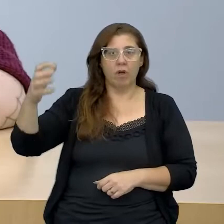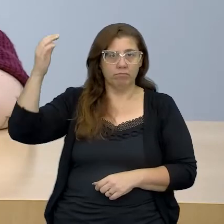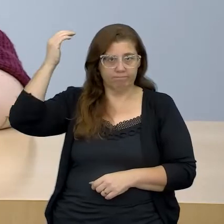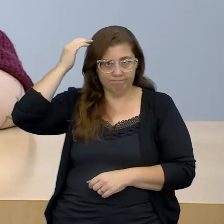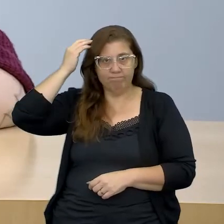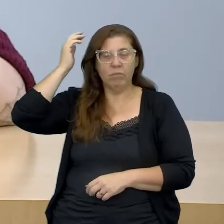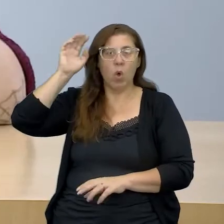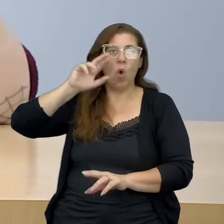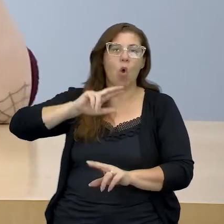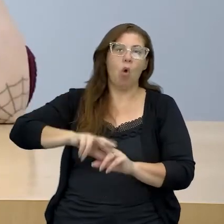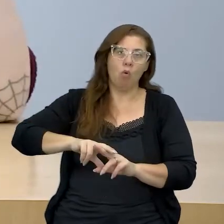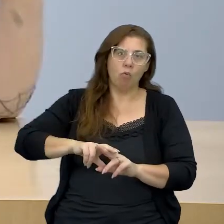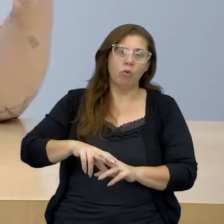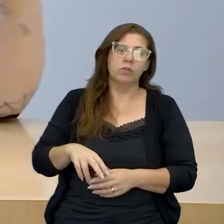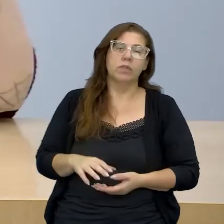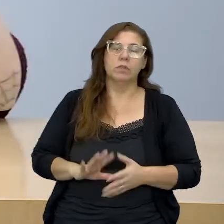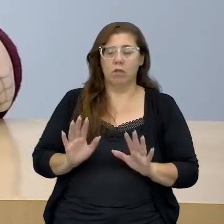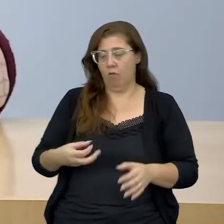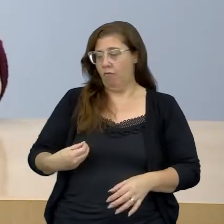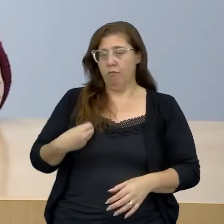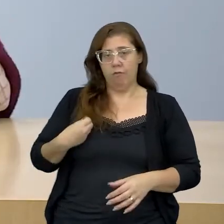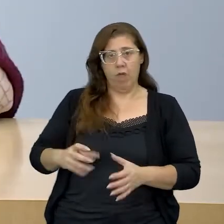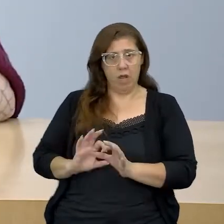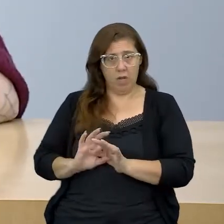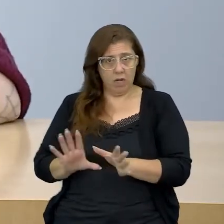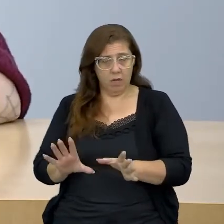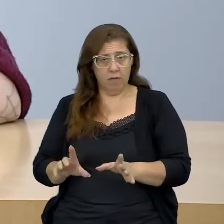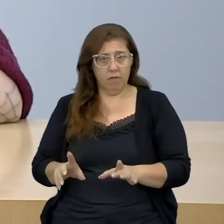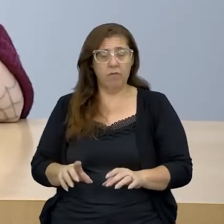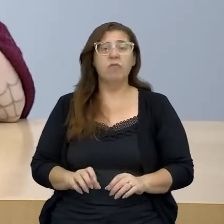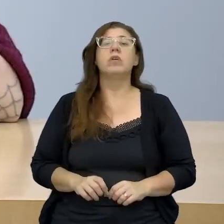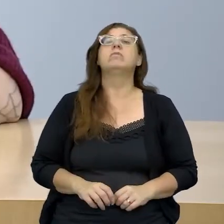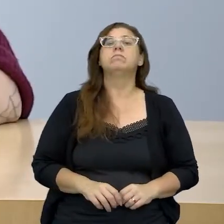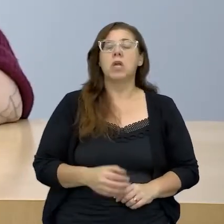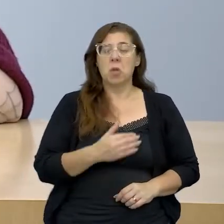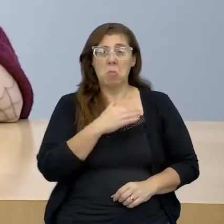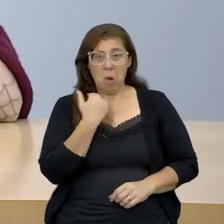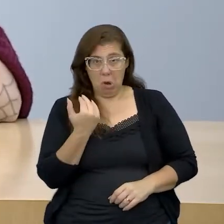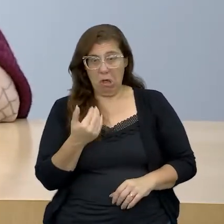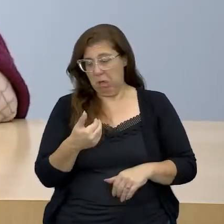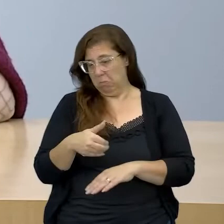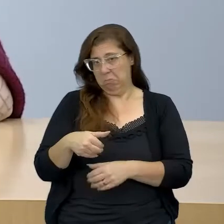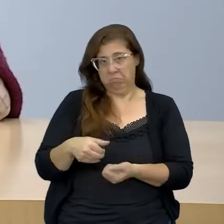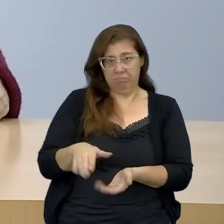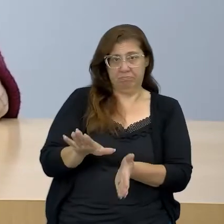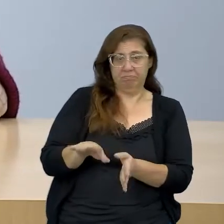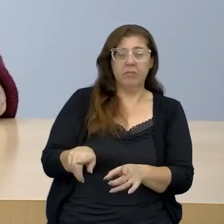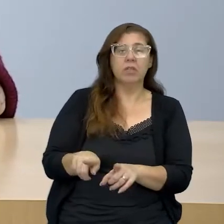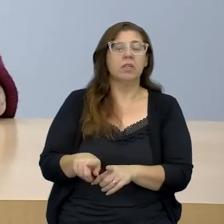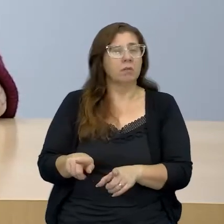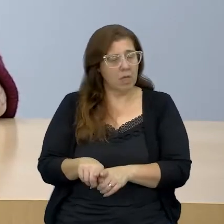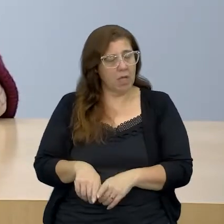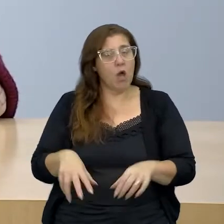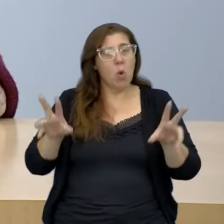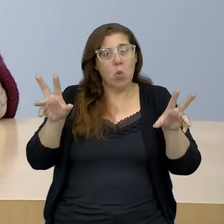Então, o deixar viver, fazer morrer, era esse lema que de alguma forma,